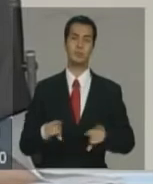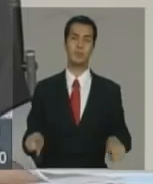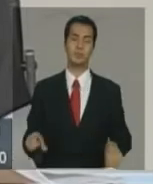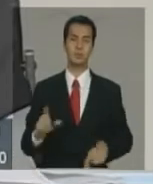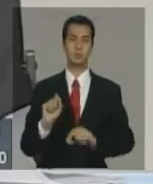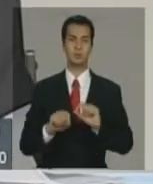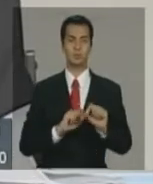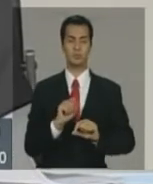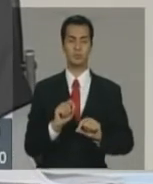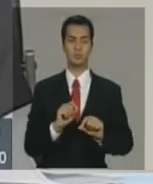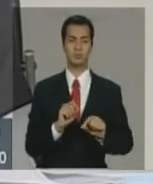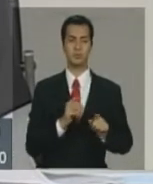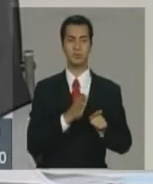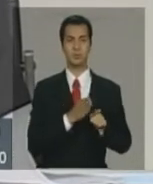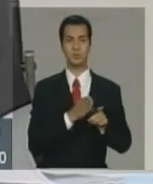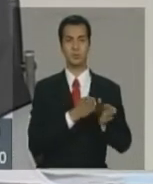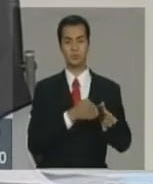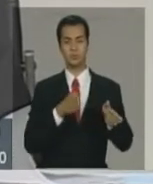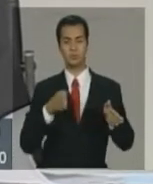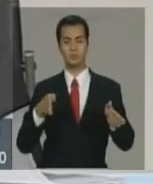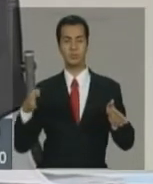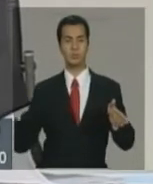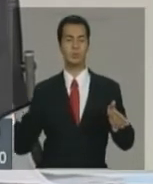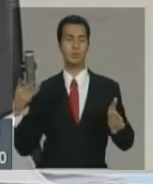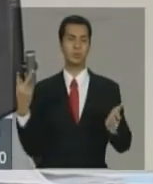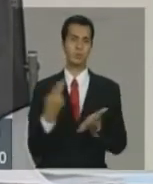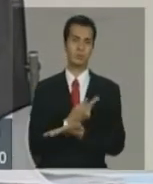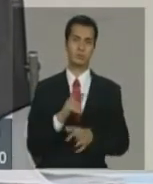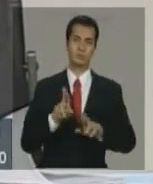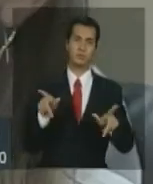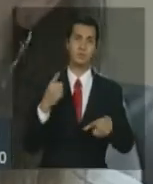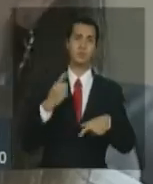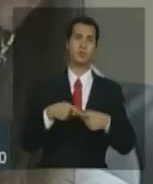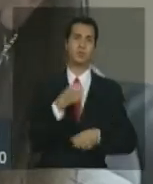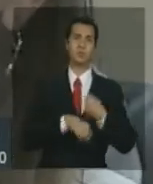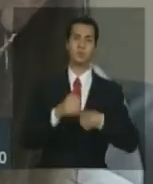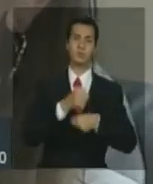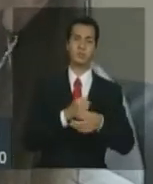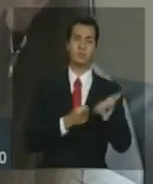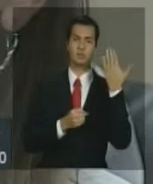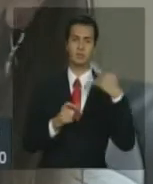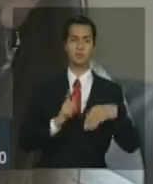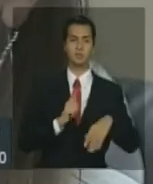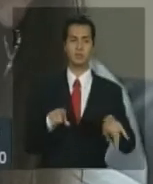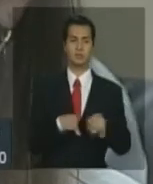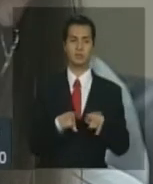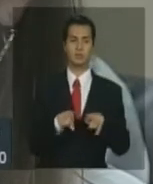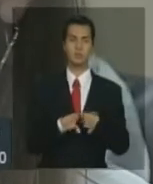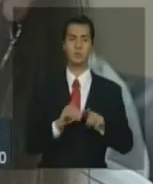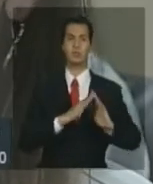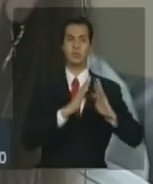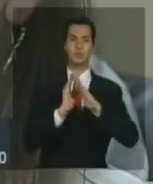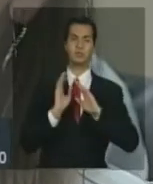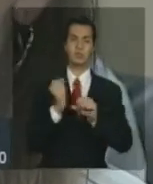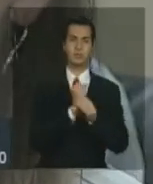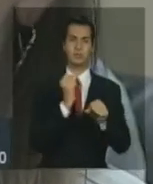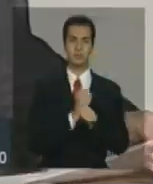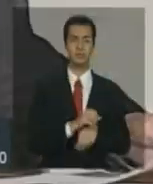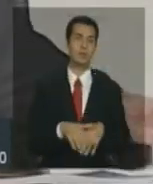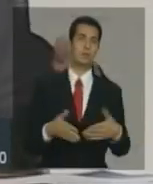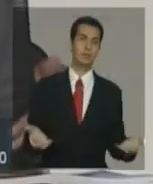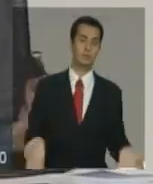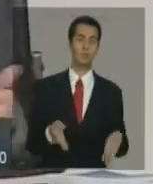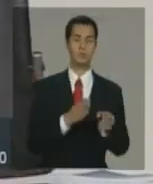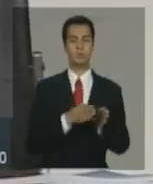ajustada. Ou seja, tanto esse ano quanto o ano passado tem Minha Casa Minha Vida nessa série. Então, as séries estão ajustadas